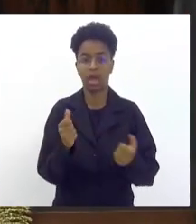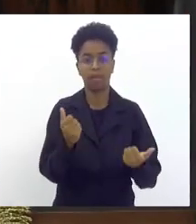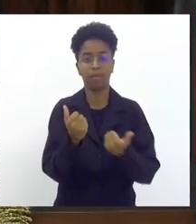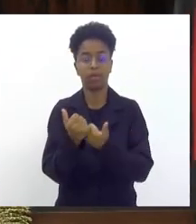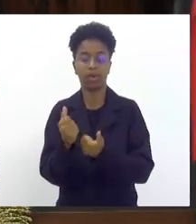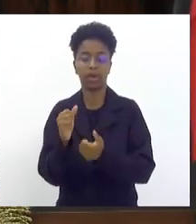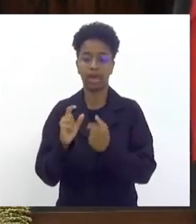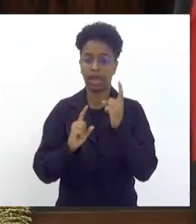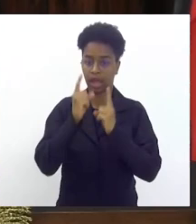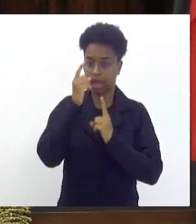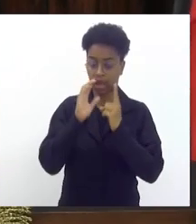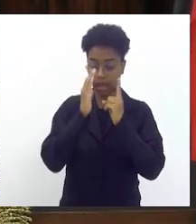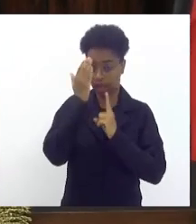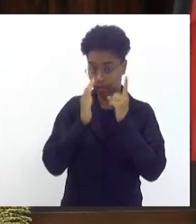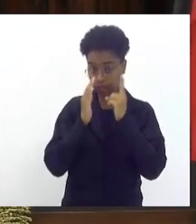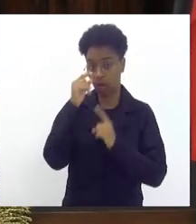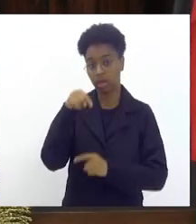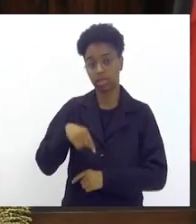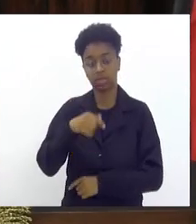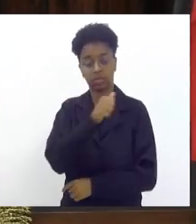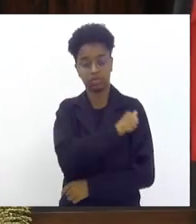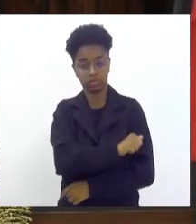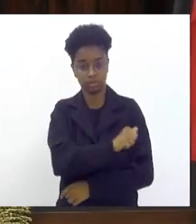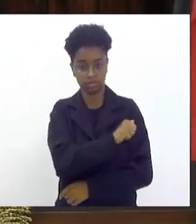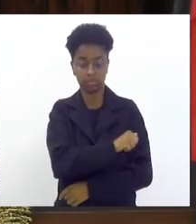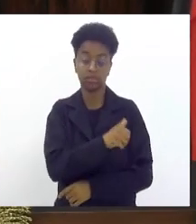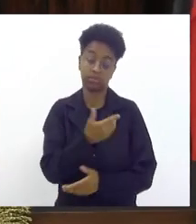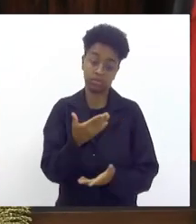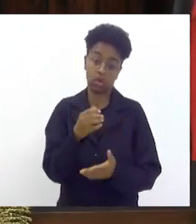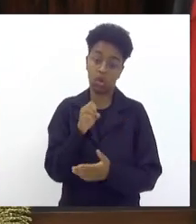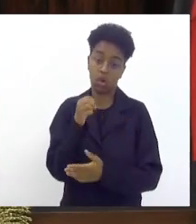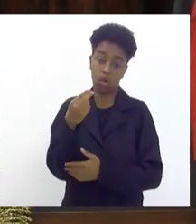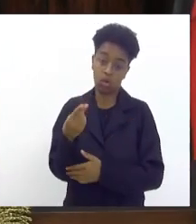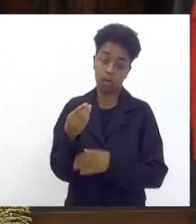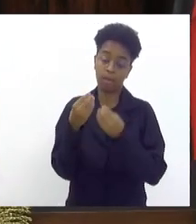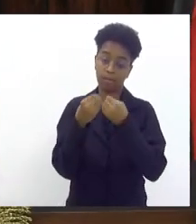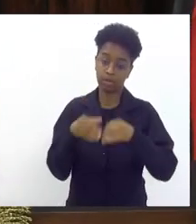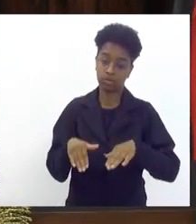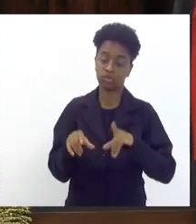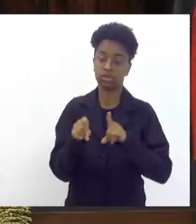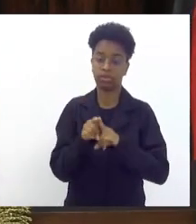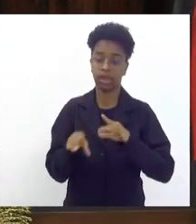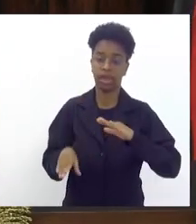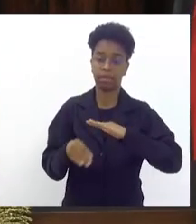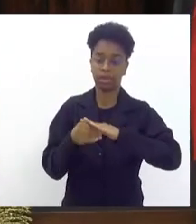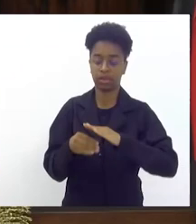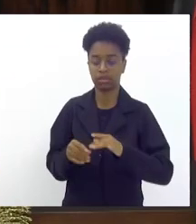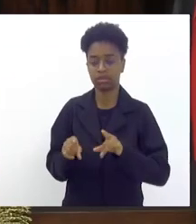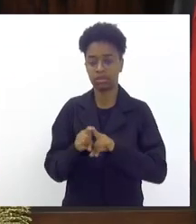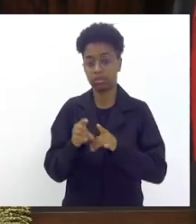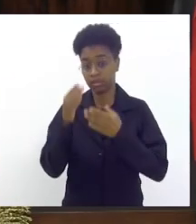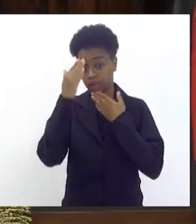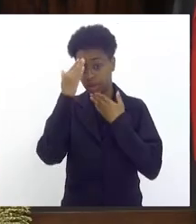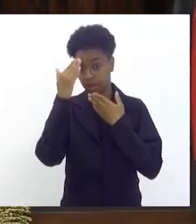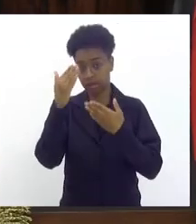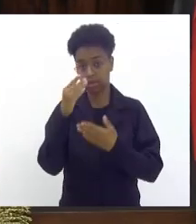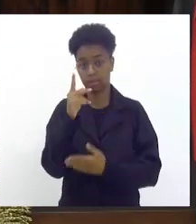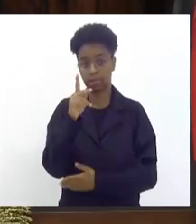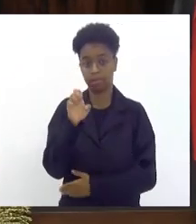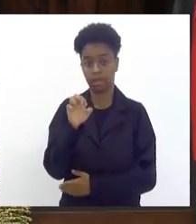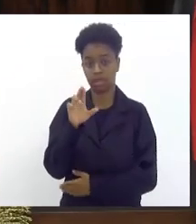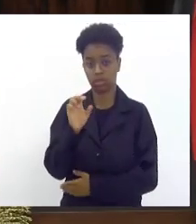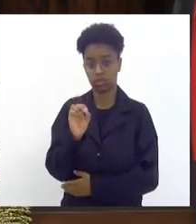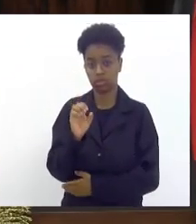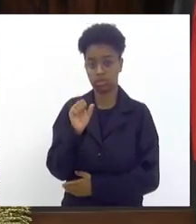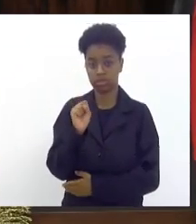patrocinando o carnaval do estado do Rio de Janeiro com prejuízo também a essas emendas agradecer também ao Pedro Silva